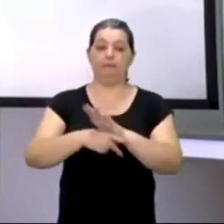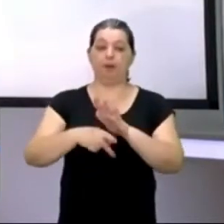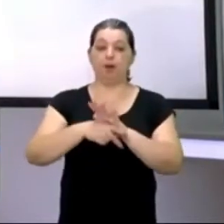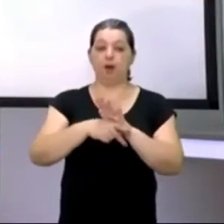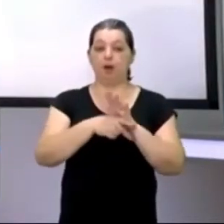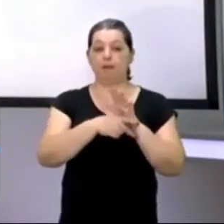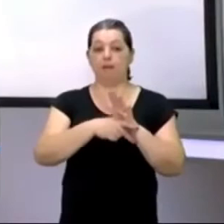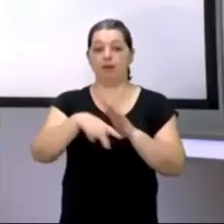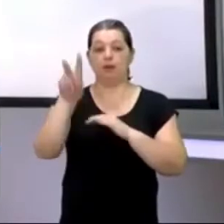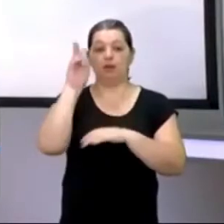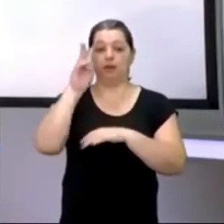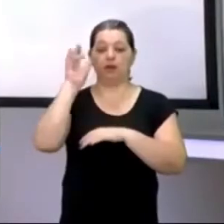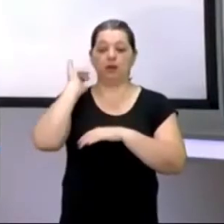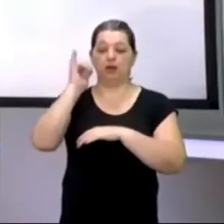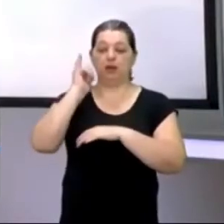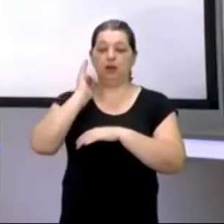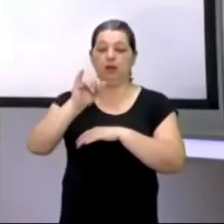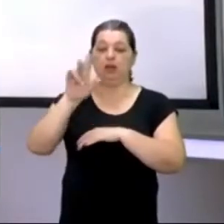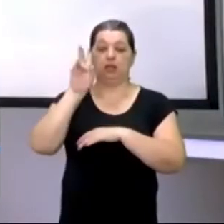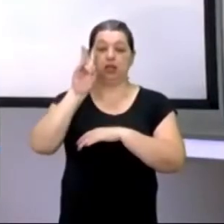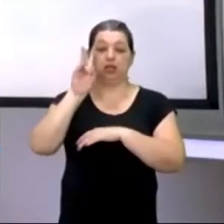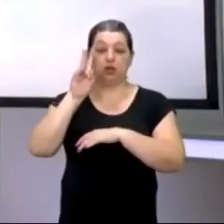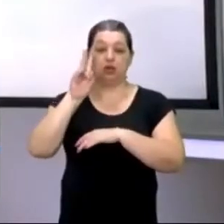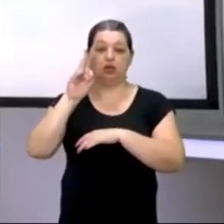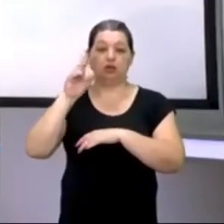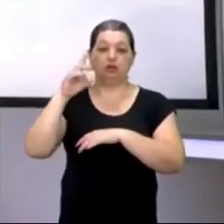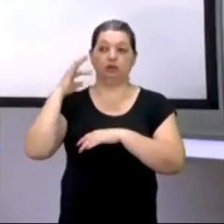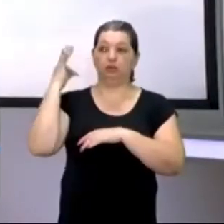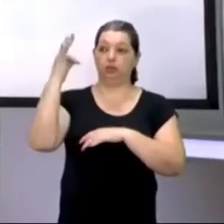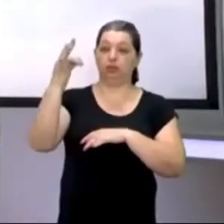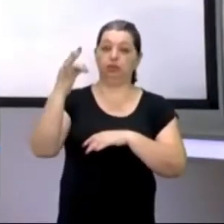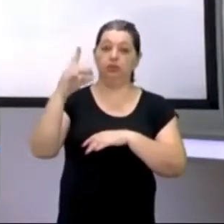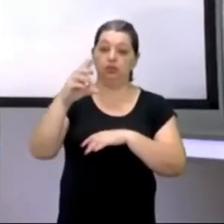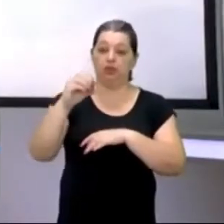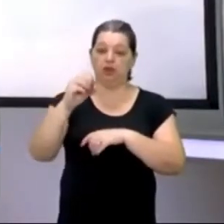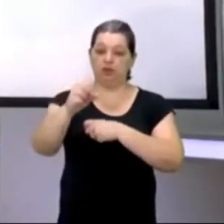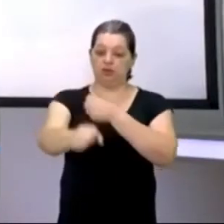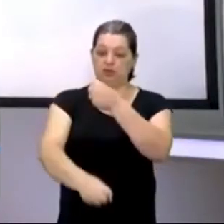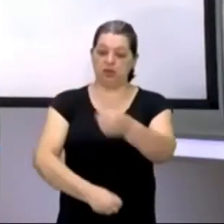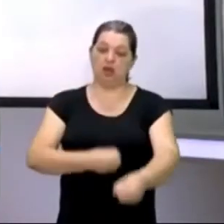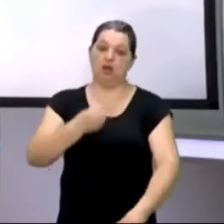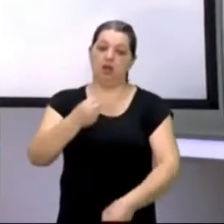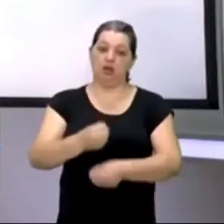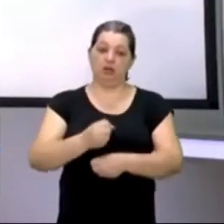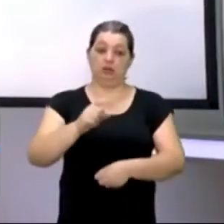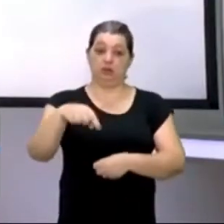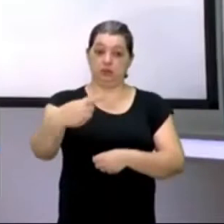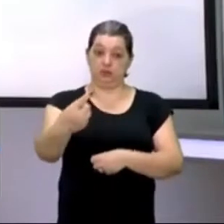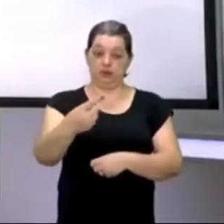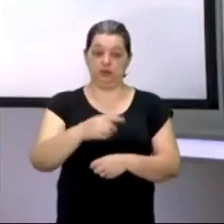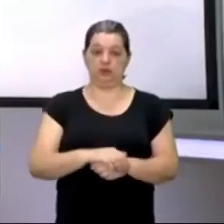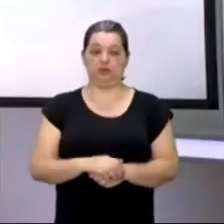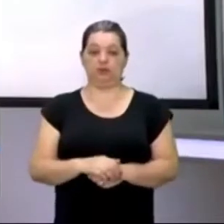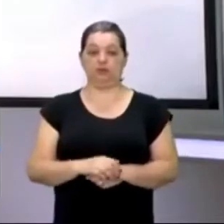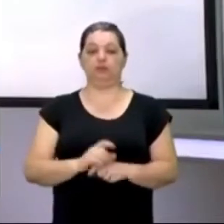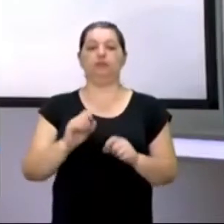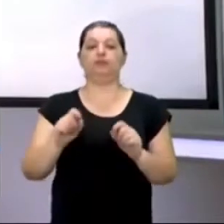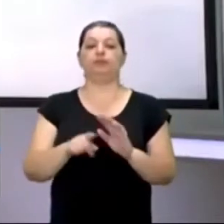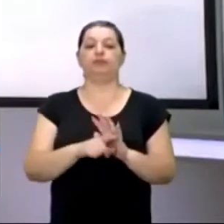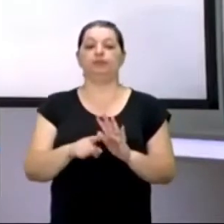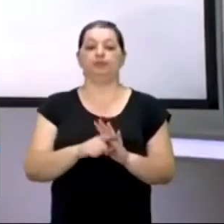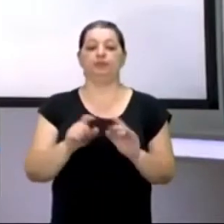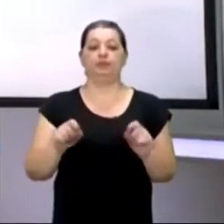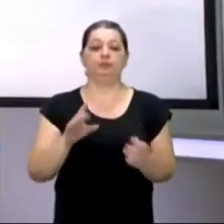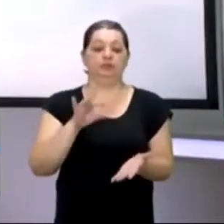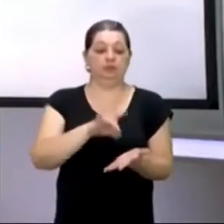de um momento histórico, 10 anos depois, há um afastamento, um afastamento, o quão próximo